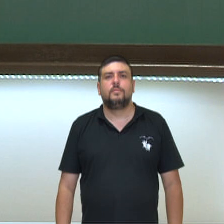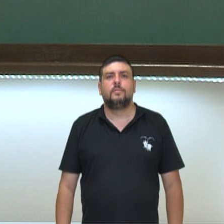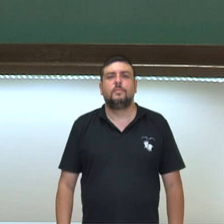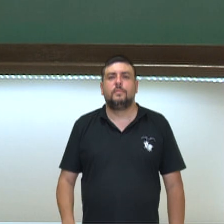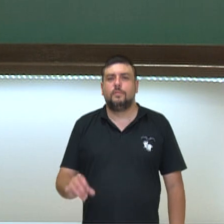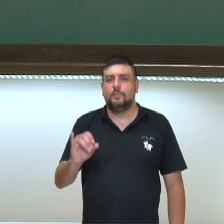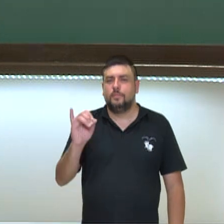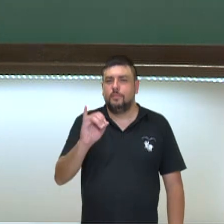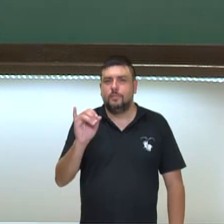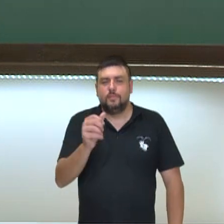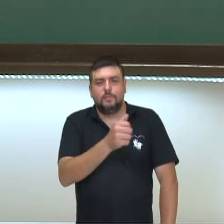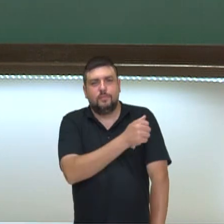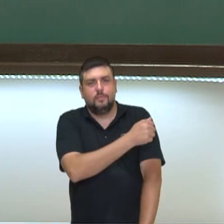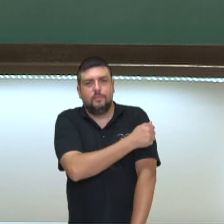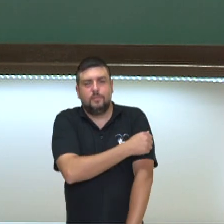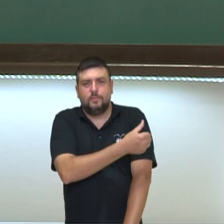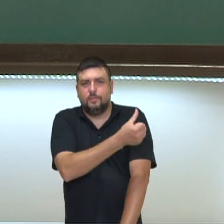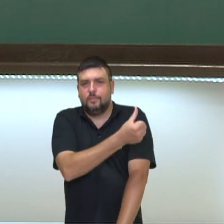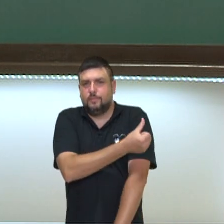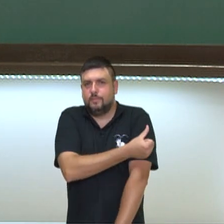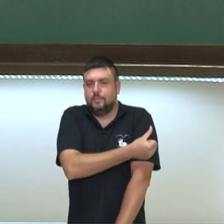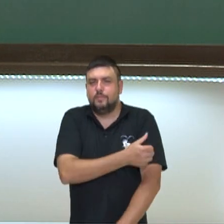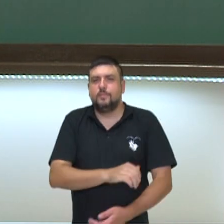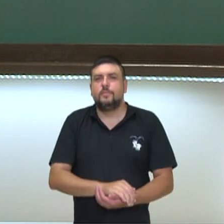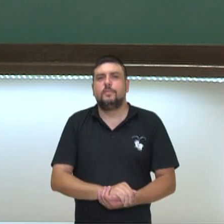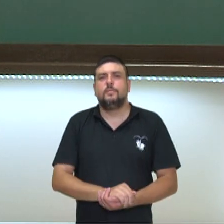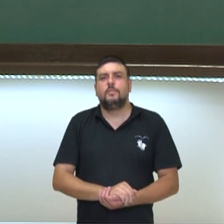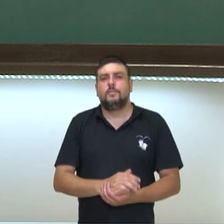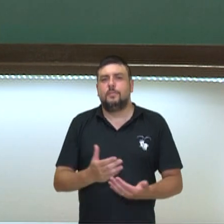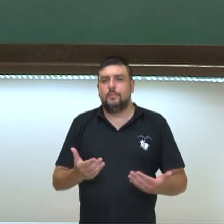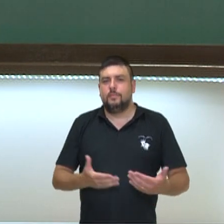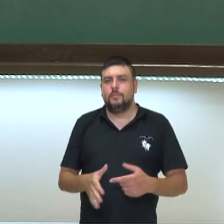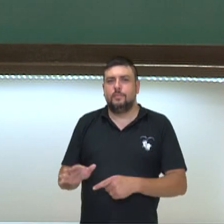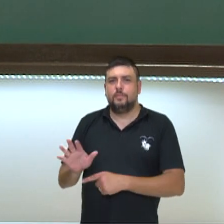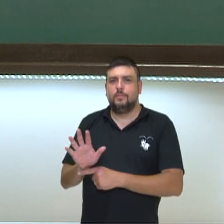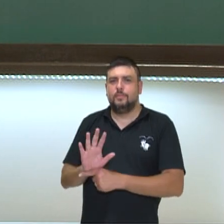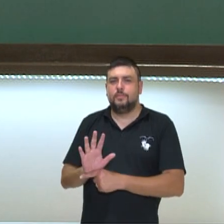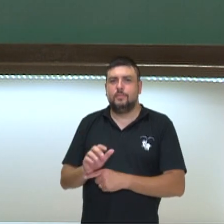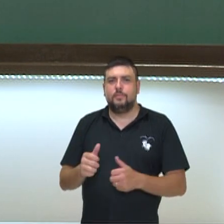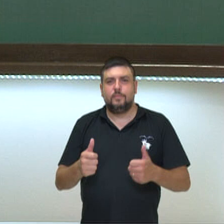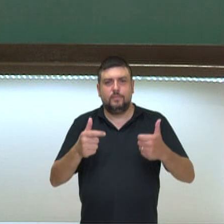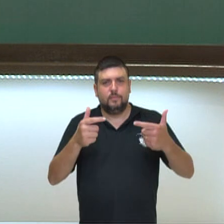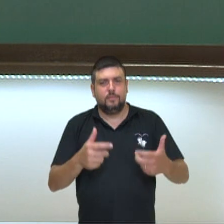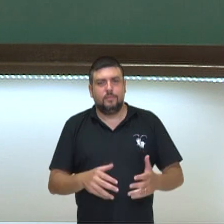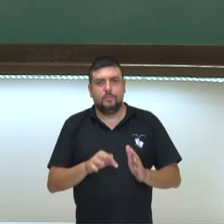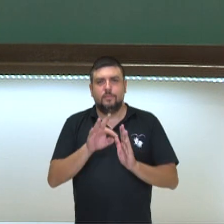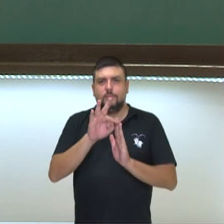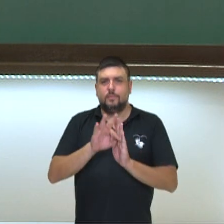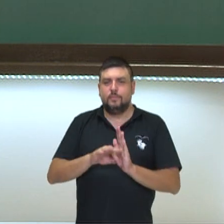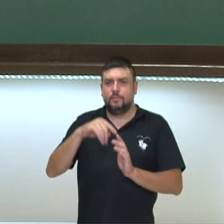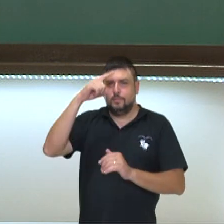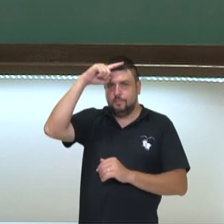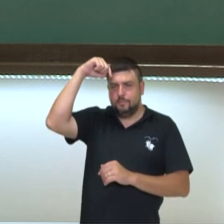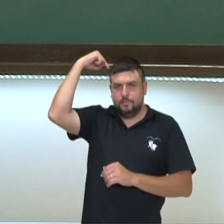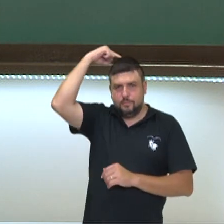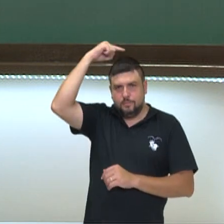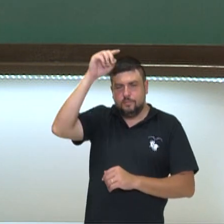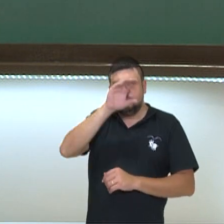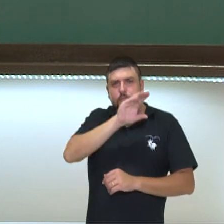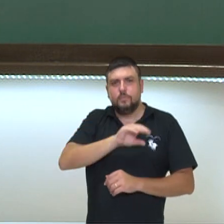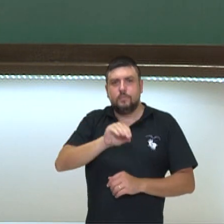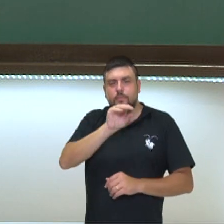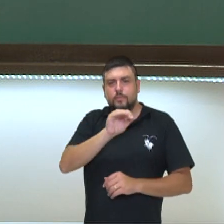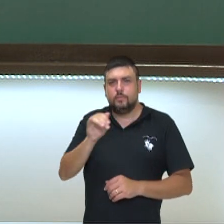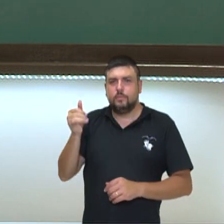Olá, estudante do sexto ano! Neste vídeo vamos falar de textos sagrados orais, especificamente de